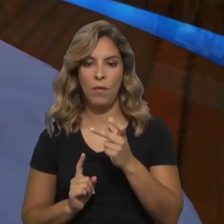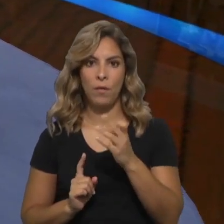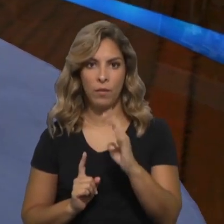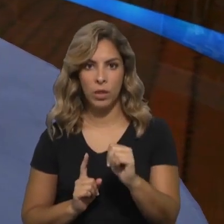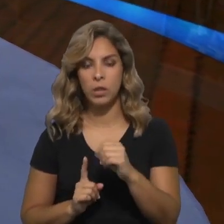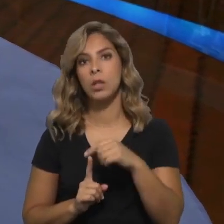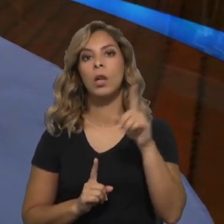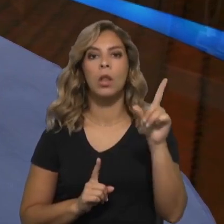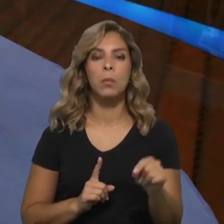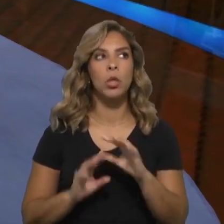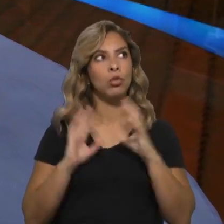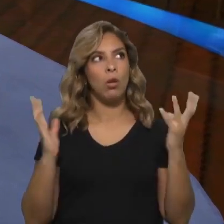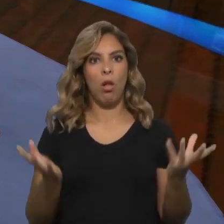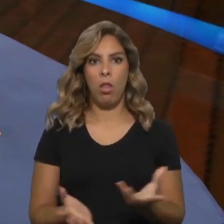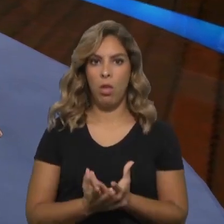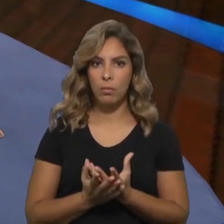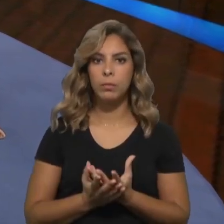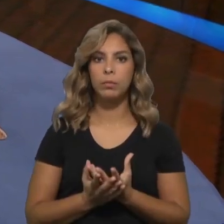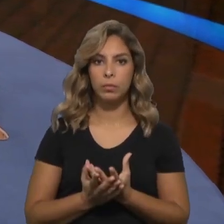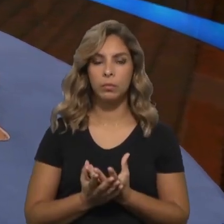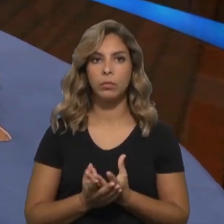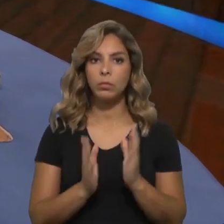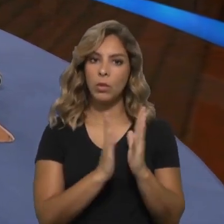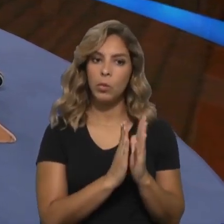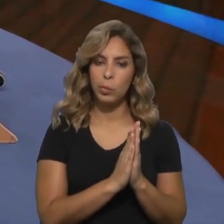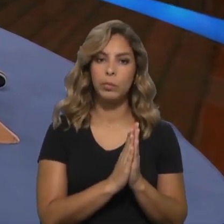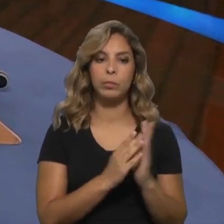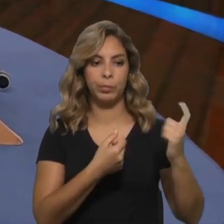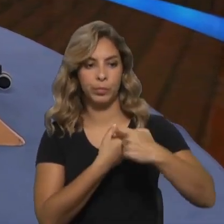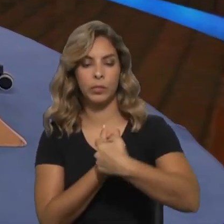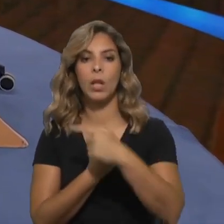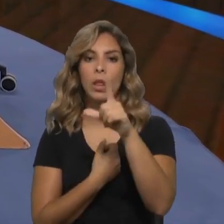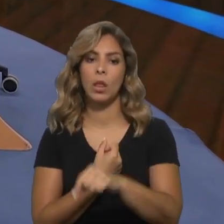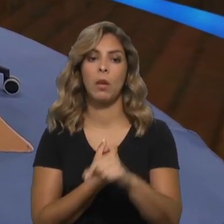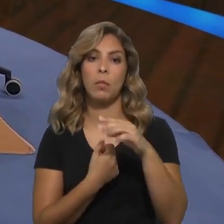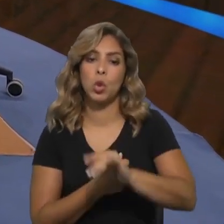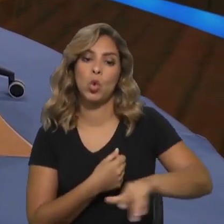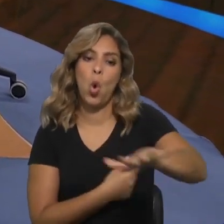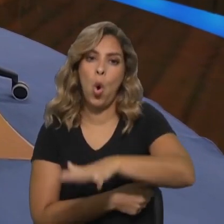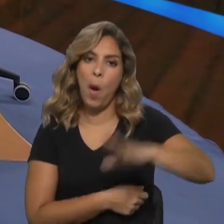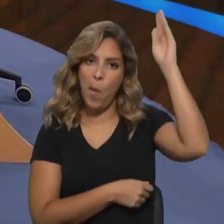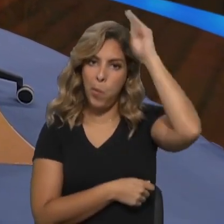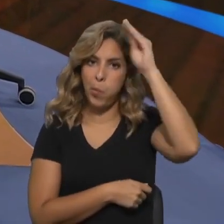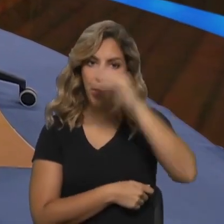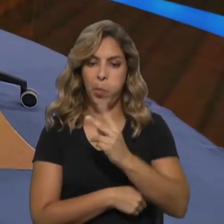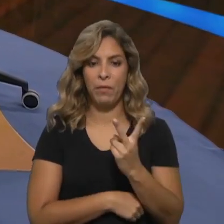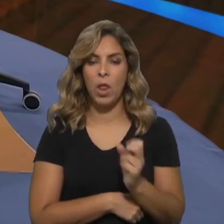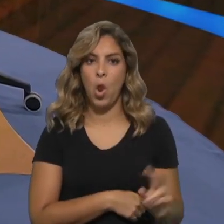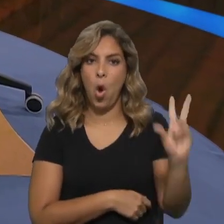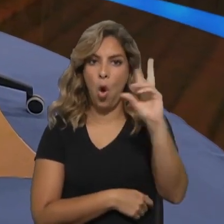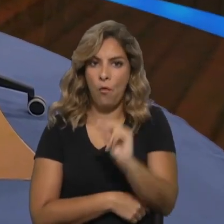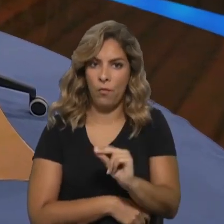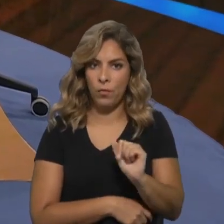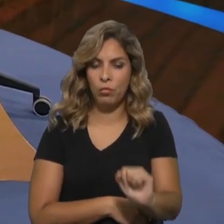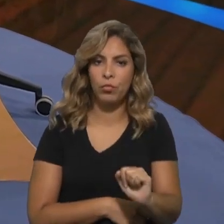arquidiocese no seu conjunto, e também o município de vendas novas, que é também nosso parceiro local.